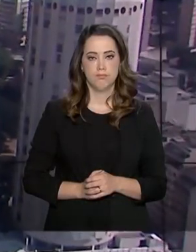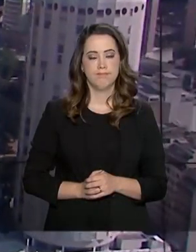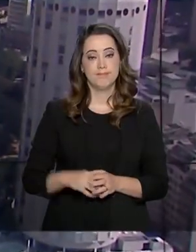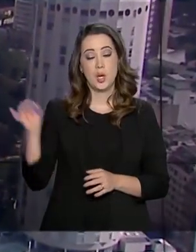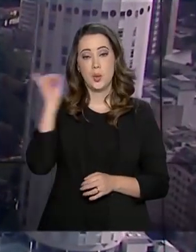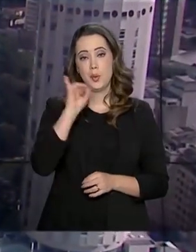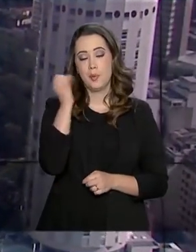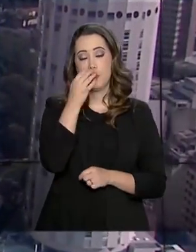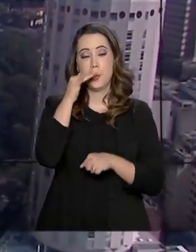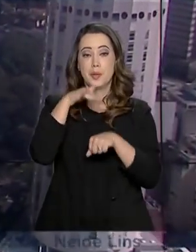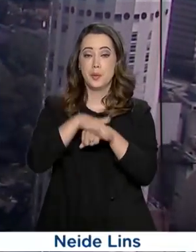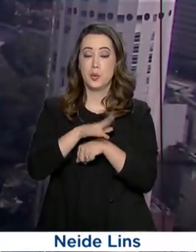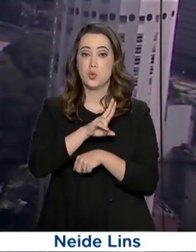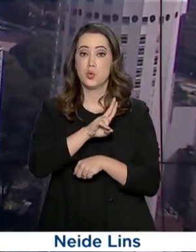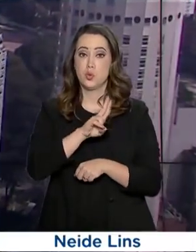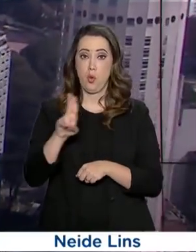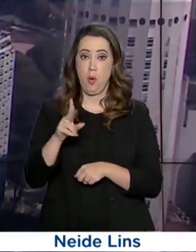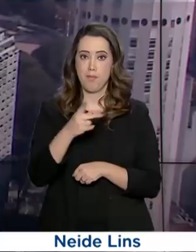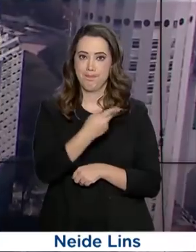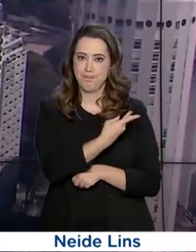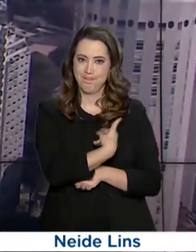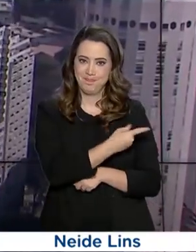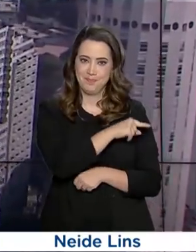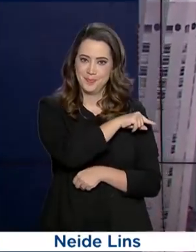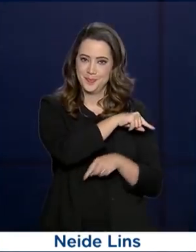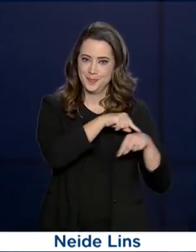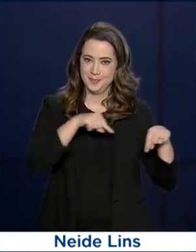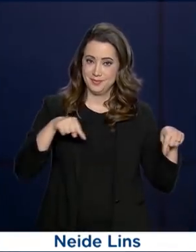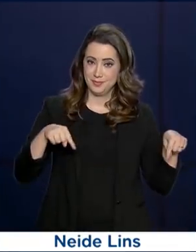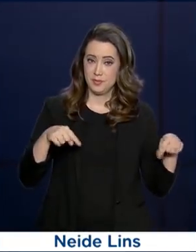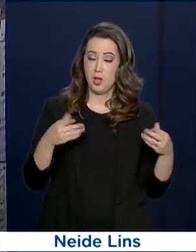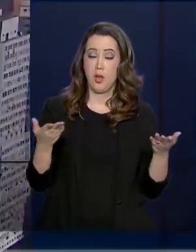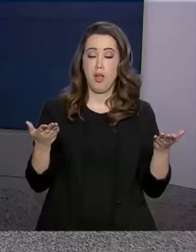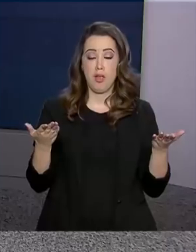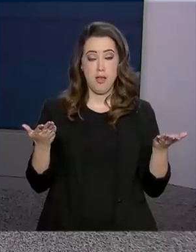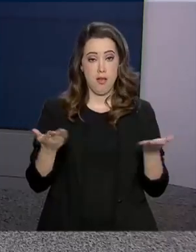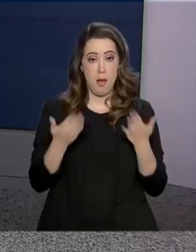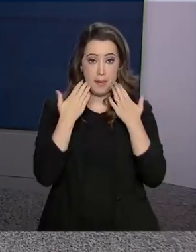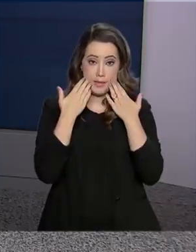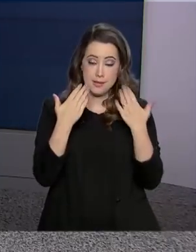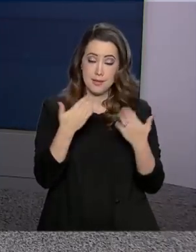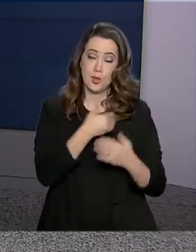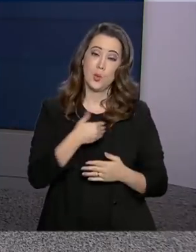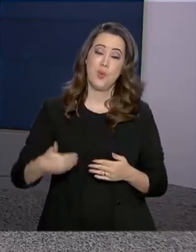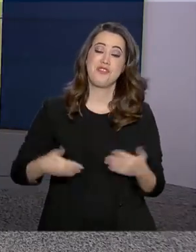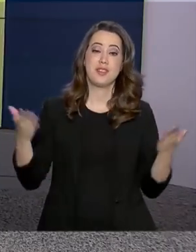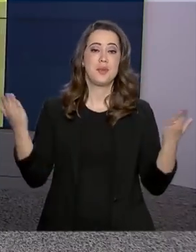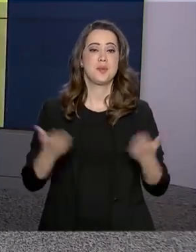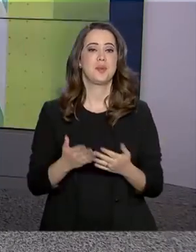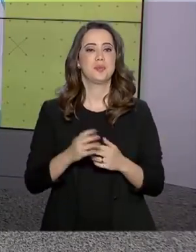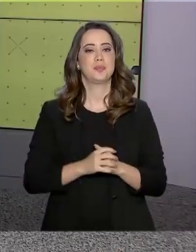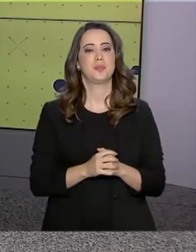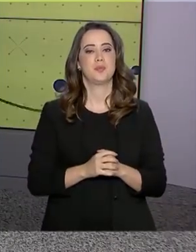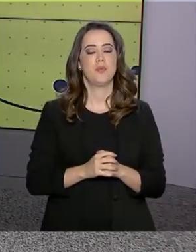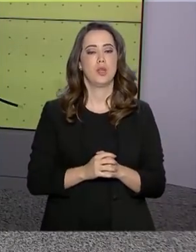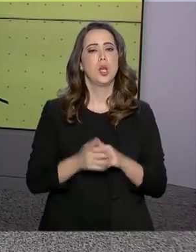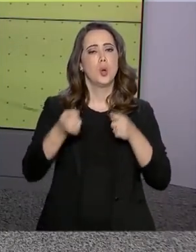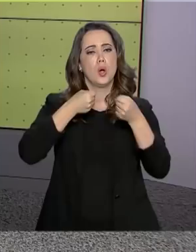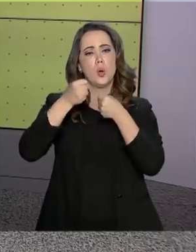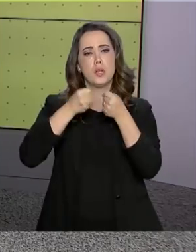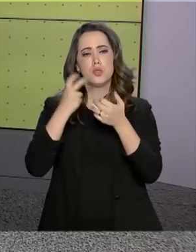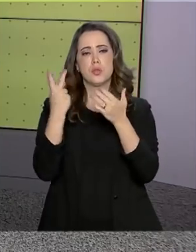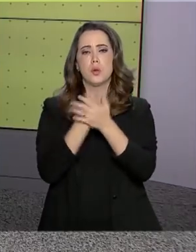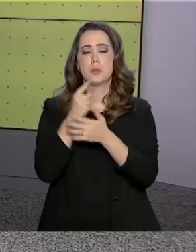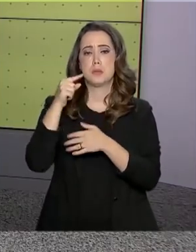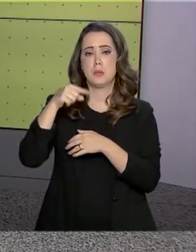Olá, boa noite, eu sou o Roberto Camargo e estamos no ar com o Governo Agora. Em uma coletiva realizada agora há pouco em Brasília,